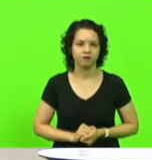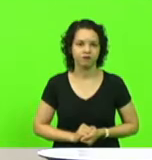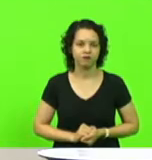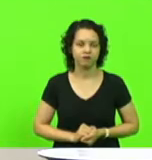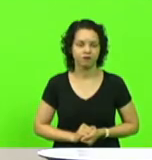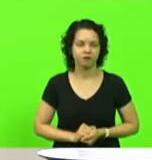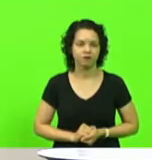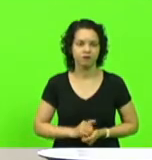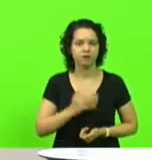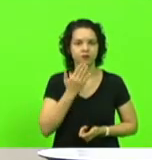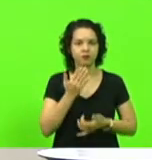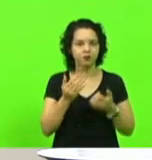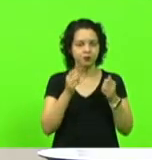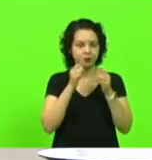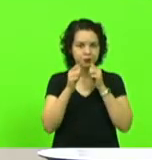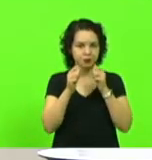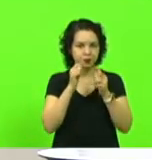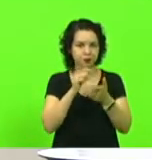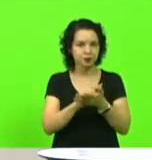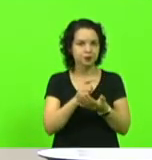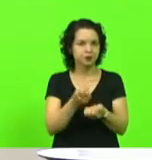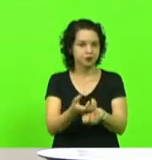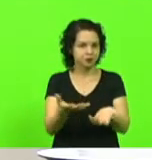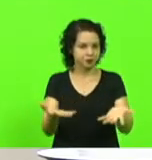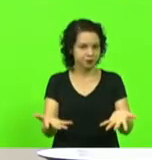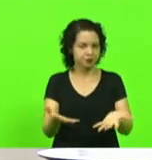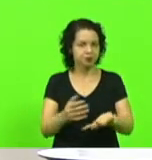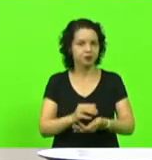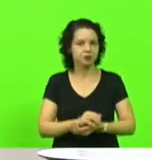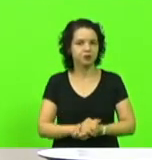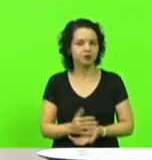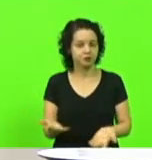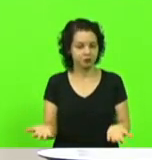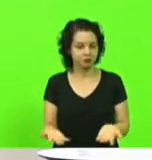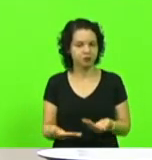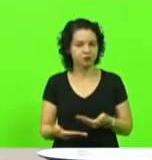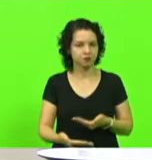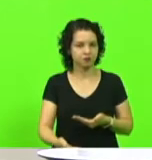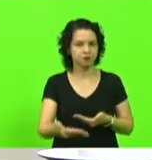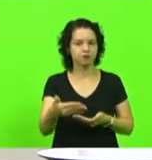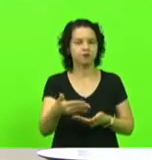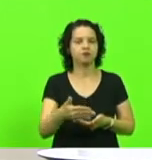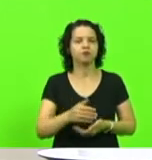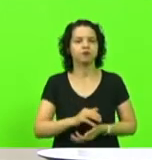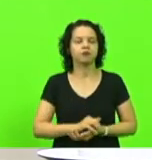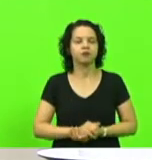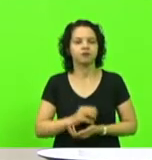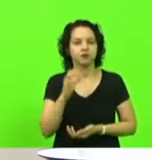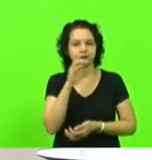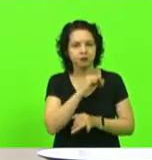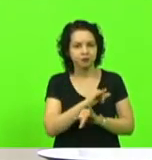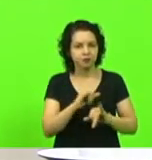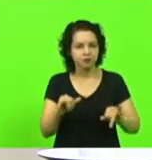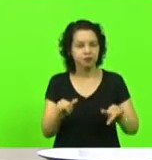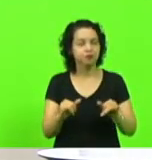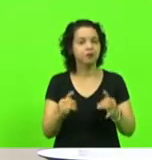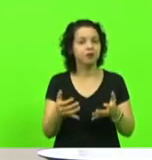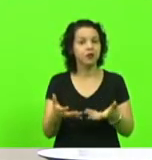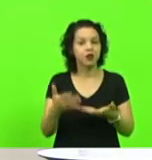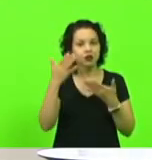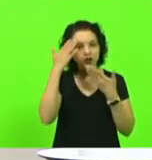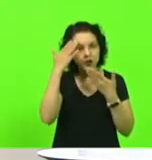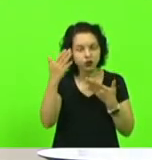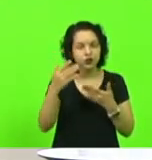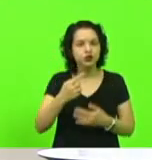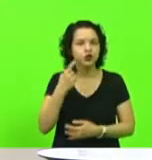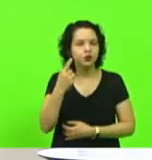Solicito a sessori que proceda à distribuição do expediente e entraremos em breves comunicações. Eu quero agradecer o deputado Gessé